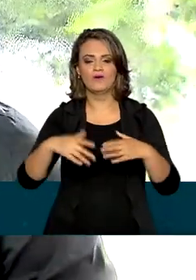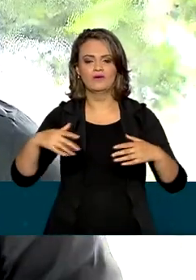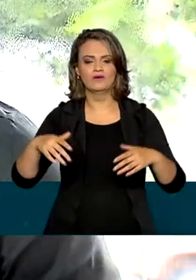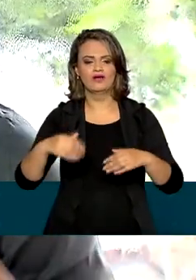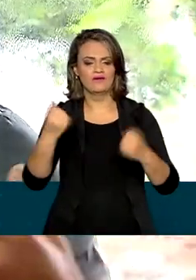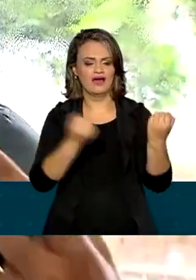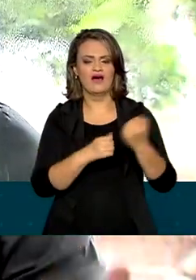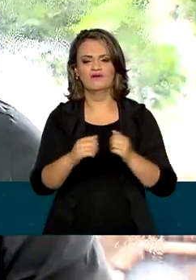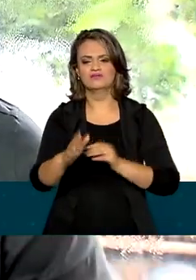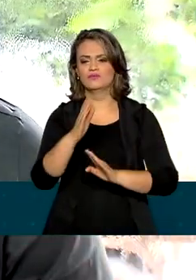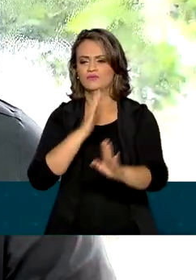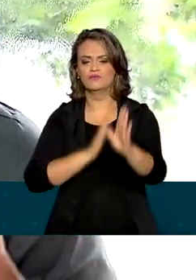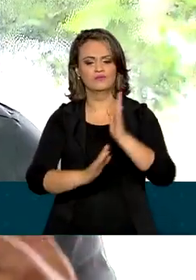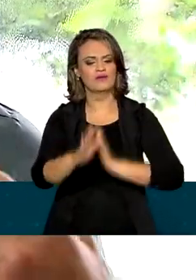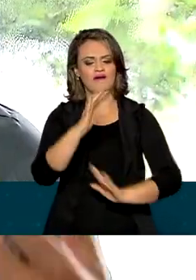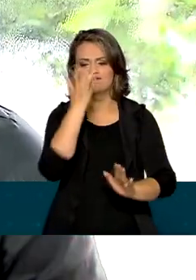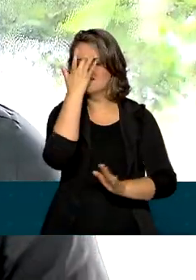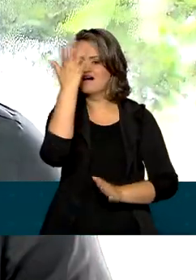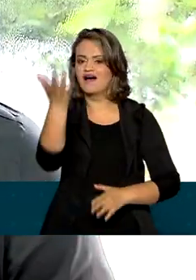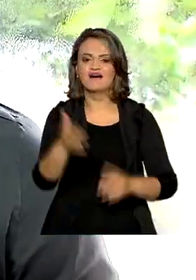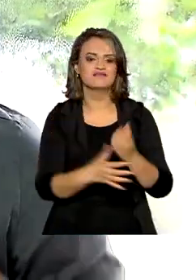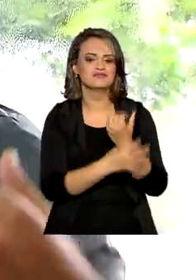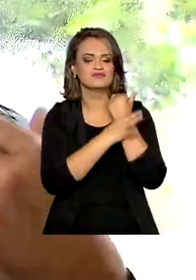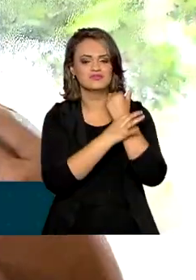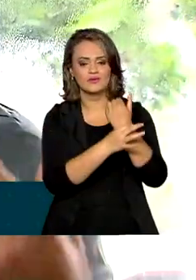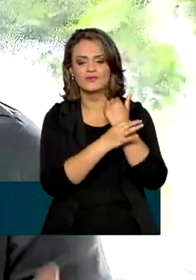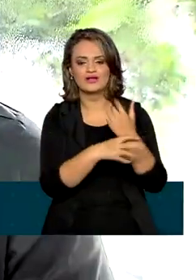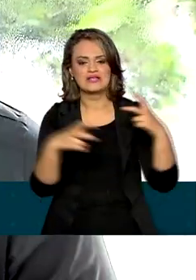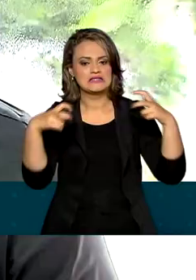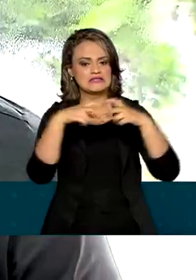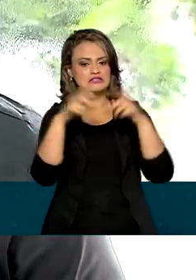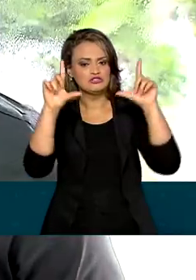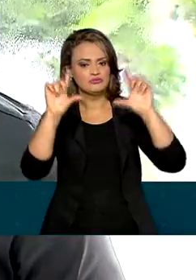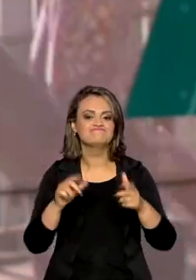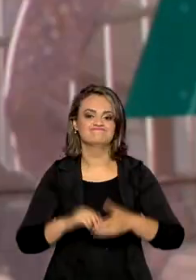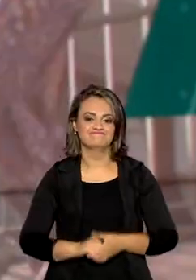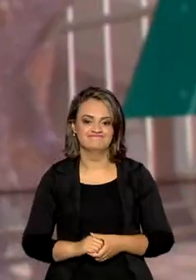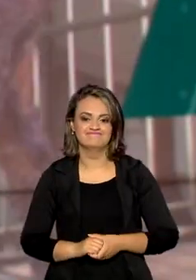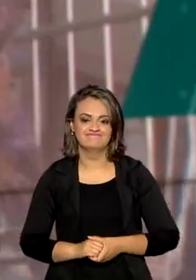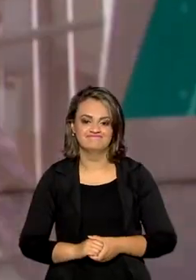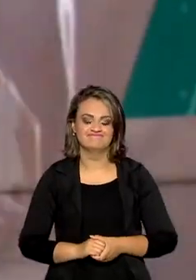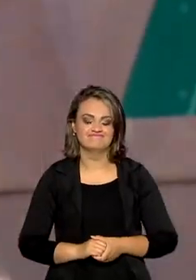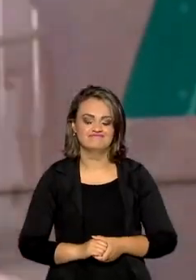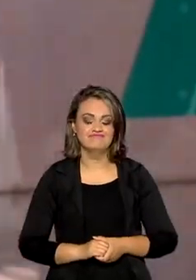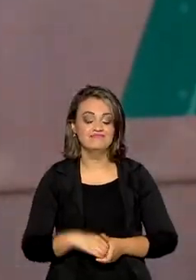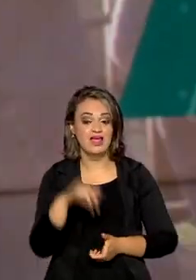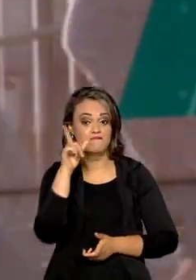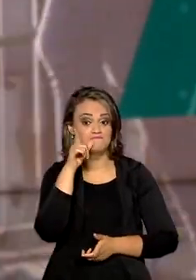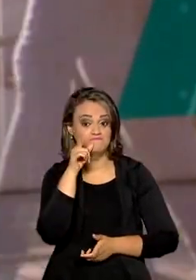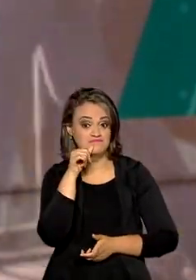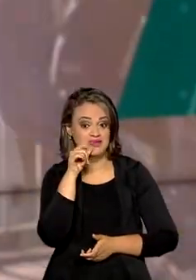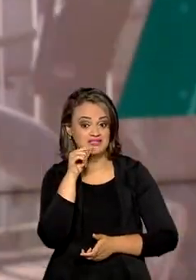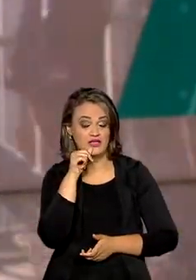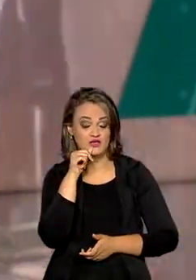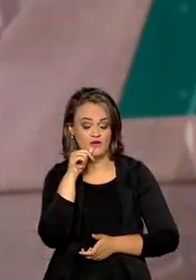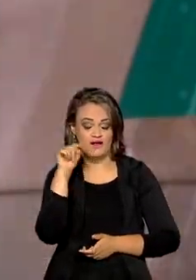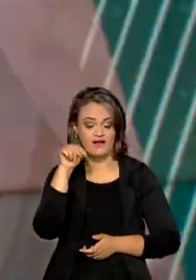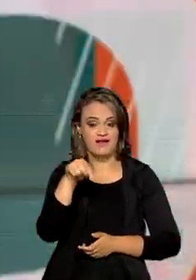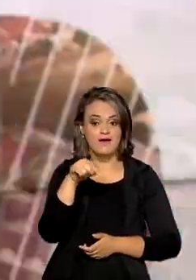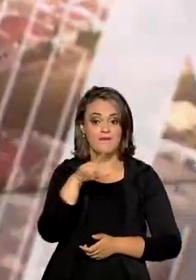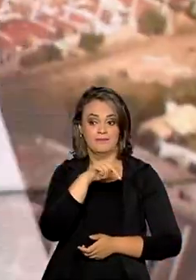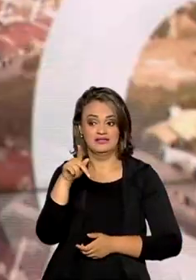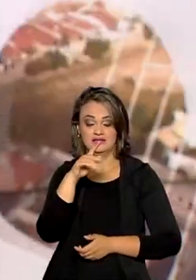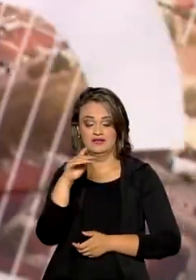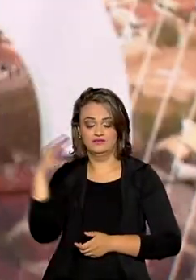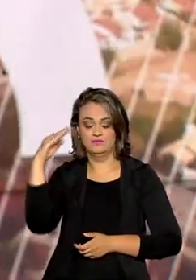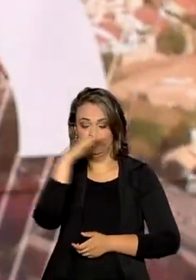trânsito agora com isso aí, a questão da segurança, da diminuição dos acidentes. E de Maceió, o presidente Jair Bolsonaro segue